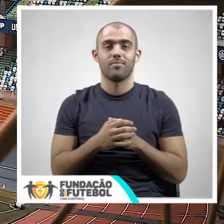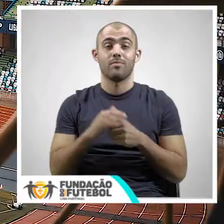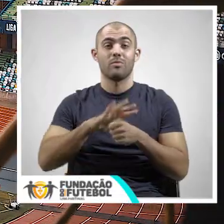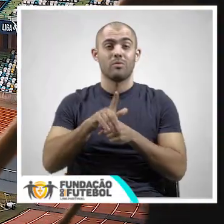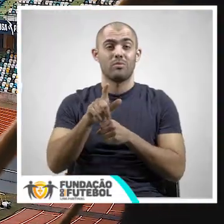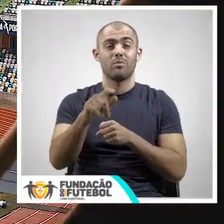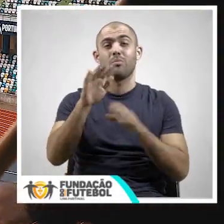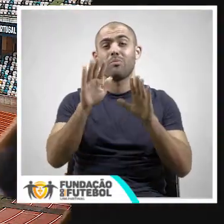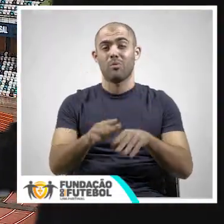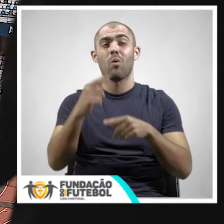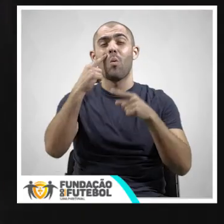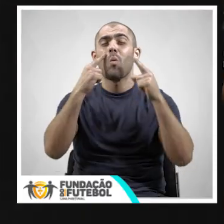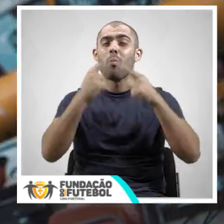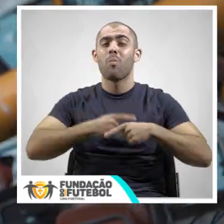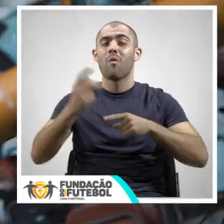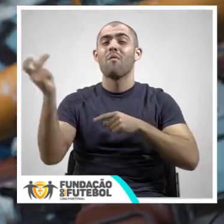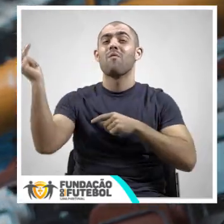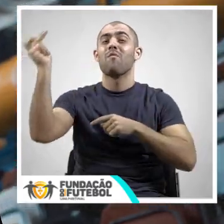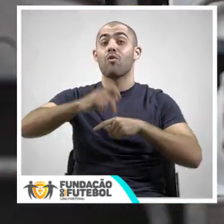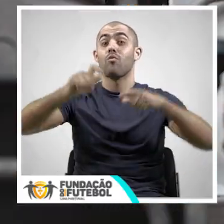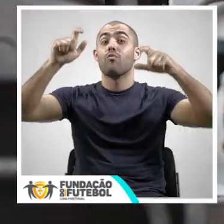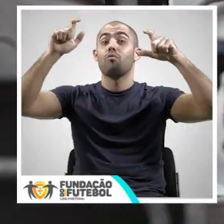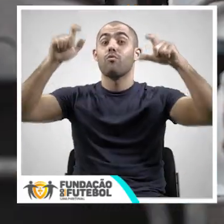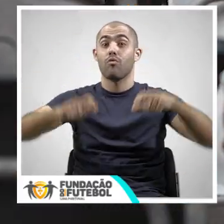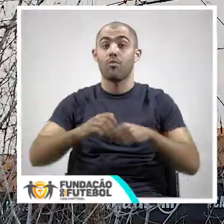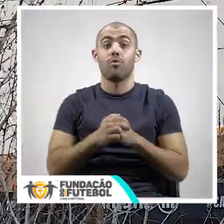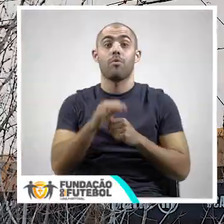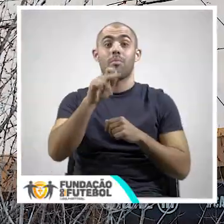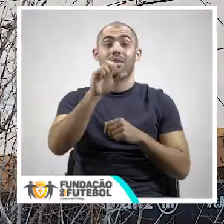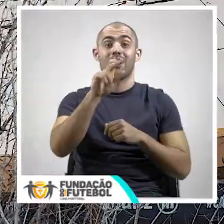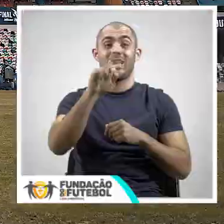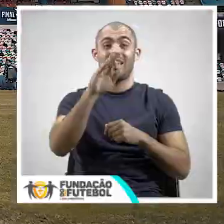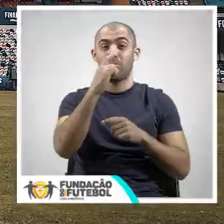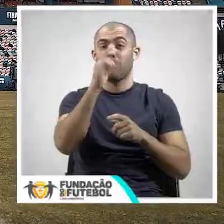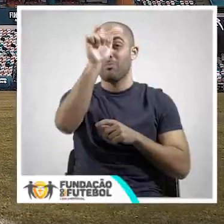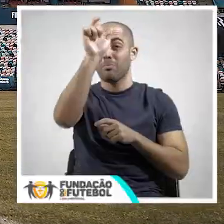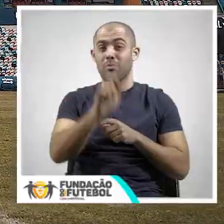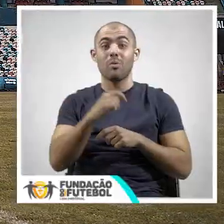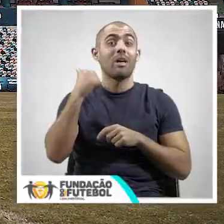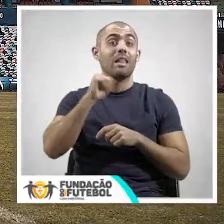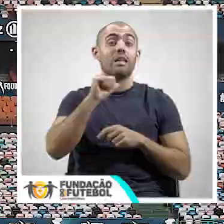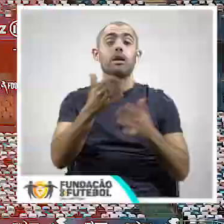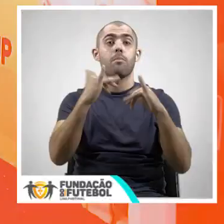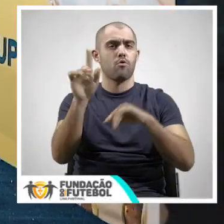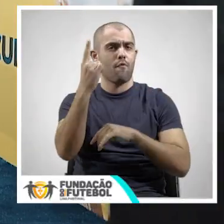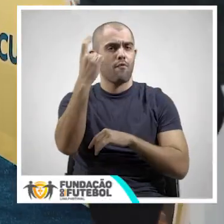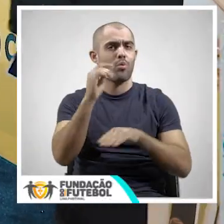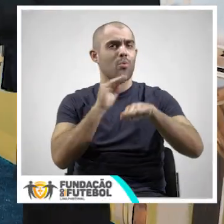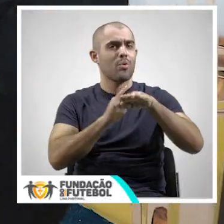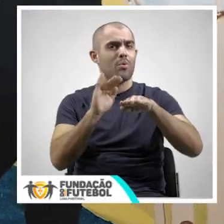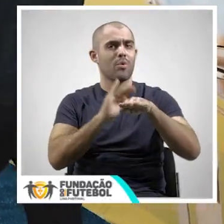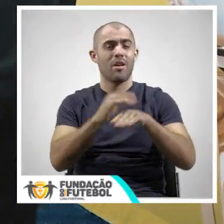A pandemia impediu que o público aquecesse as bancadas do Municipal Magalhães Pessoa em Leiria, mas nem por isso faltou